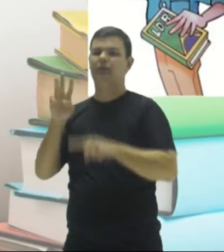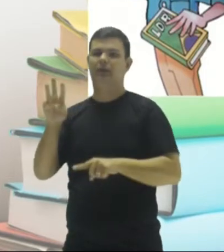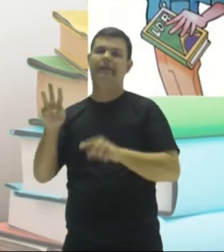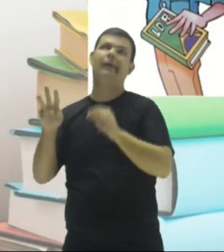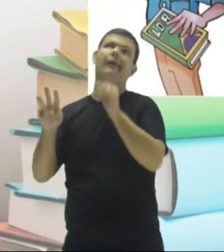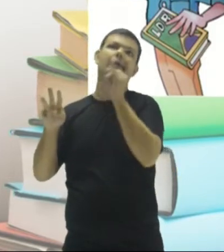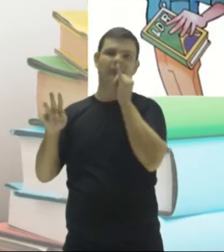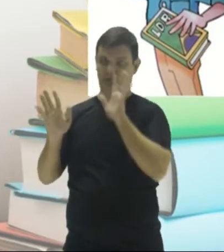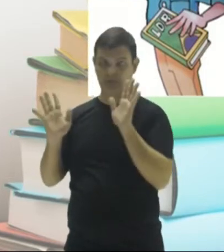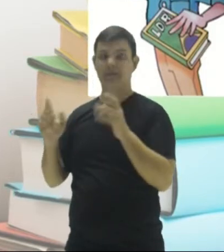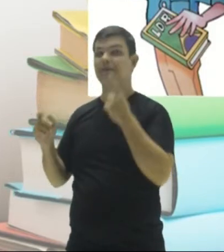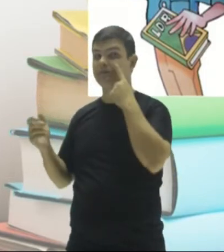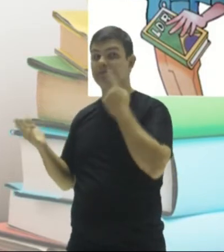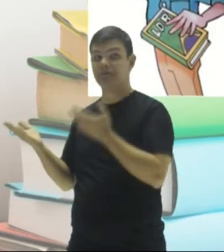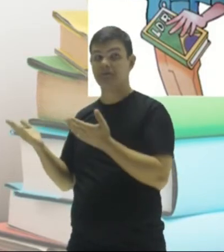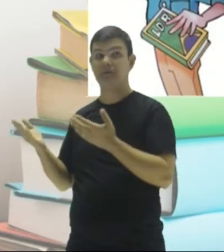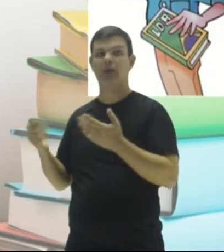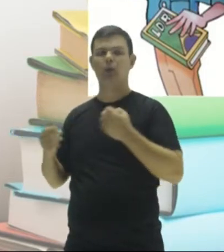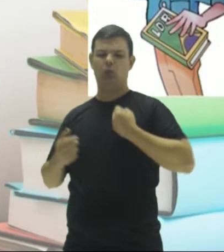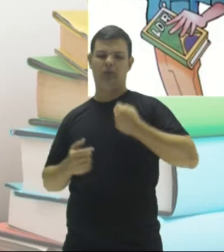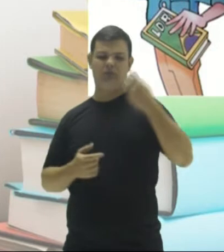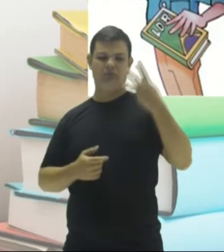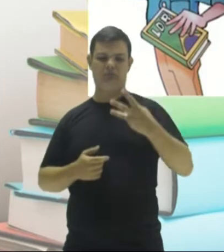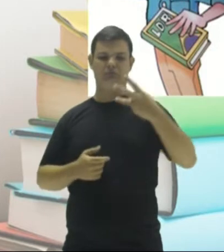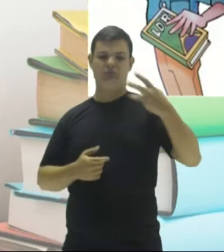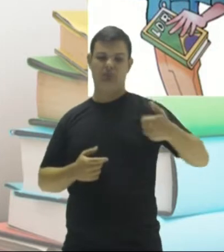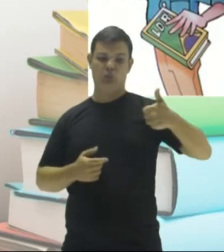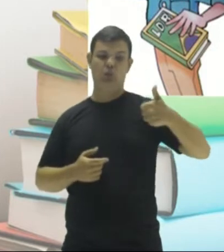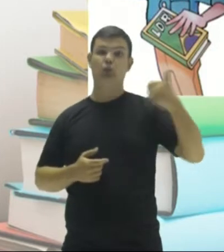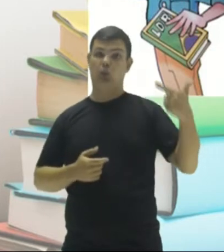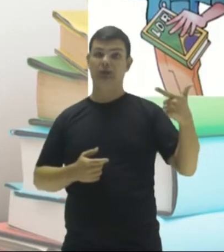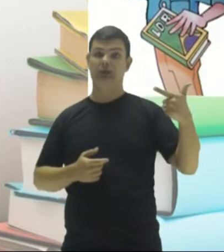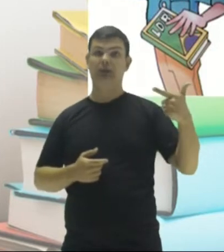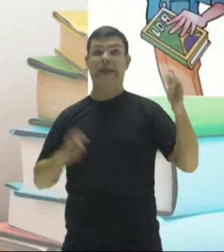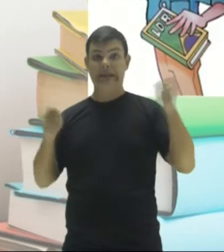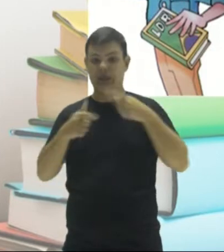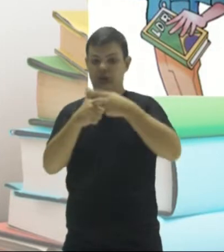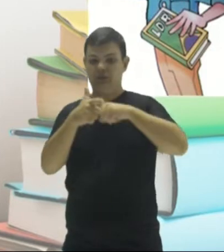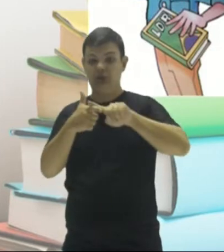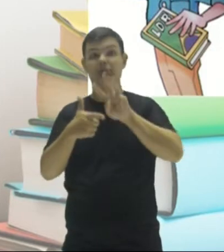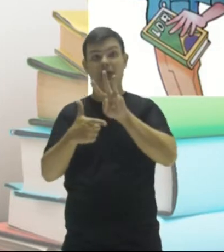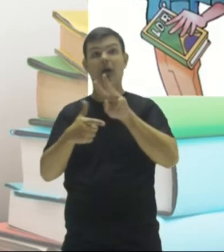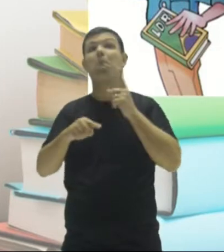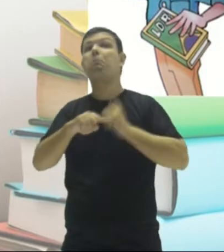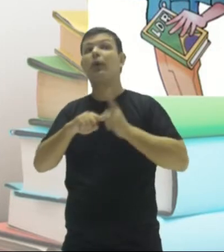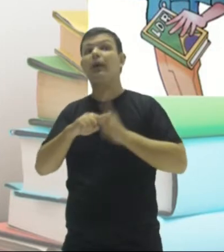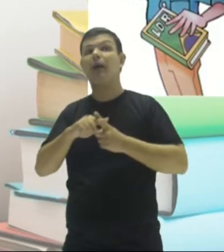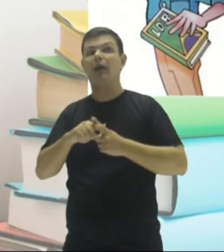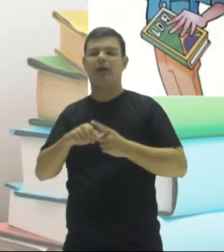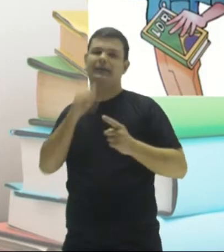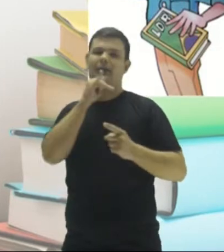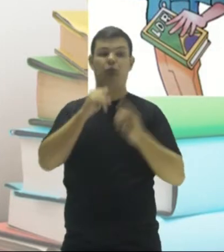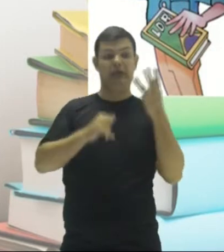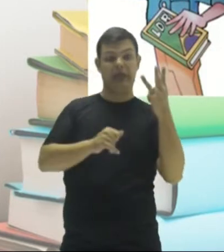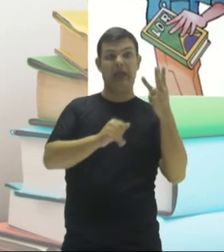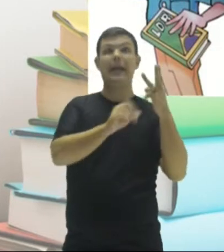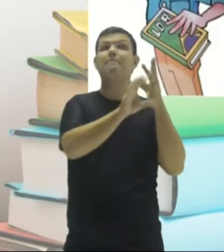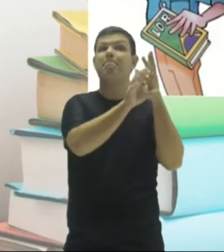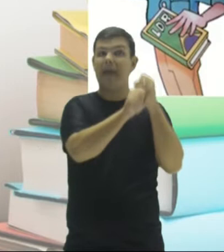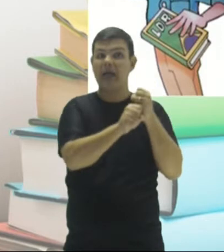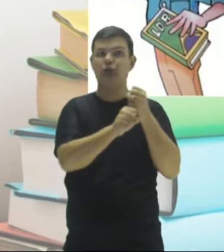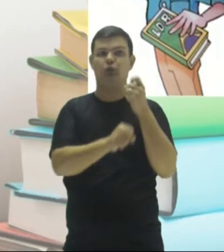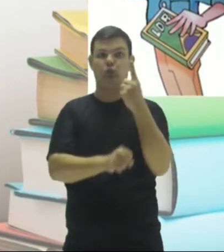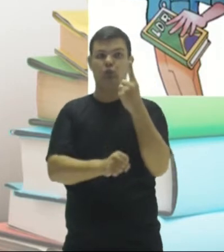ver esses exemplos aí, olha. O número trezentos e doze é divisível por três, porque a soma dos valores absolutos de seus